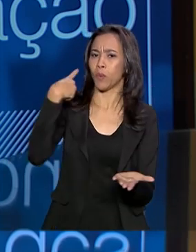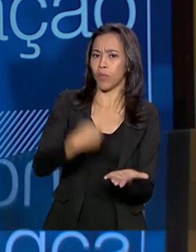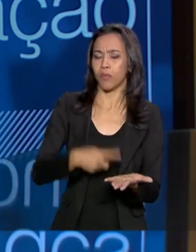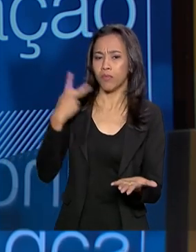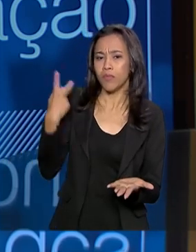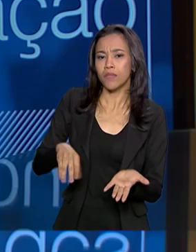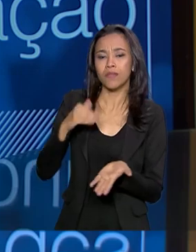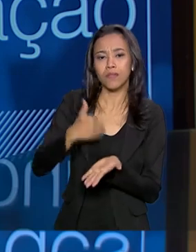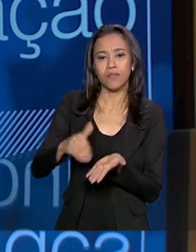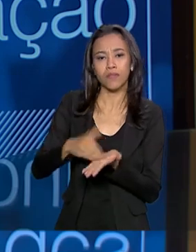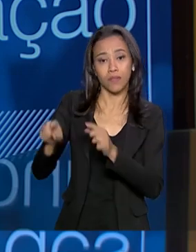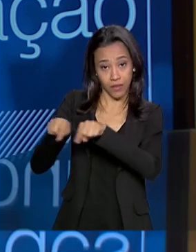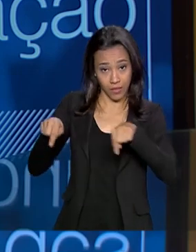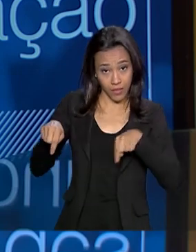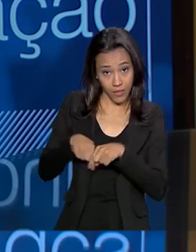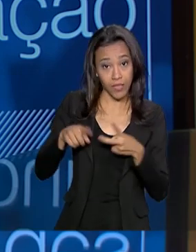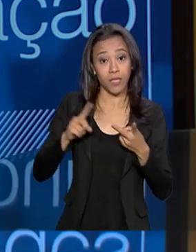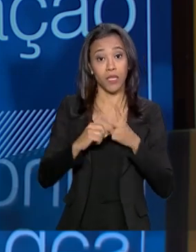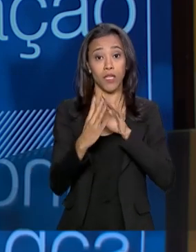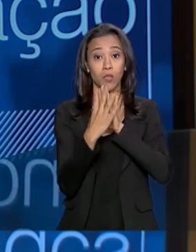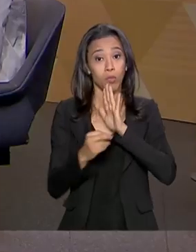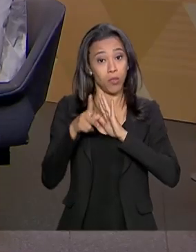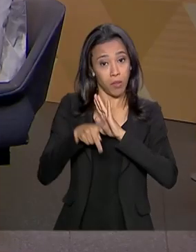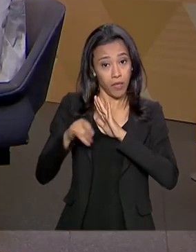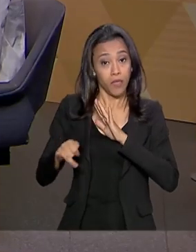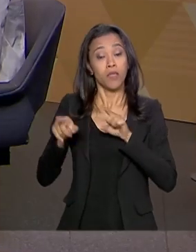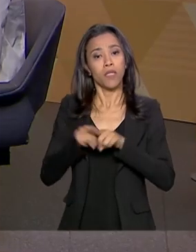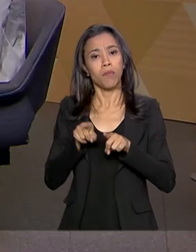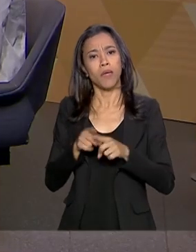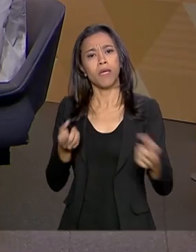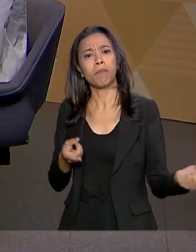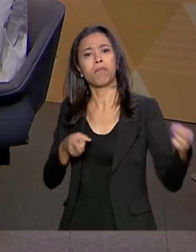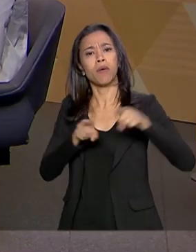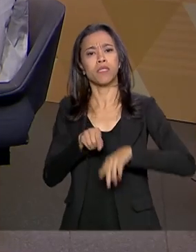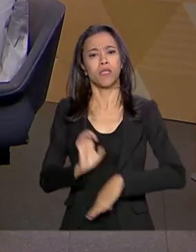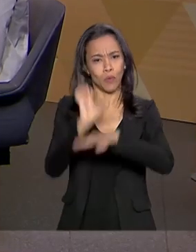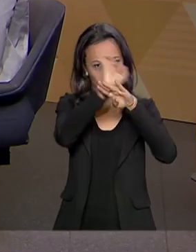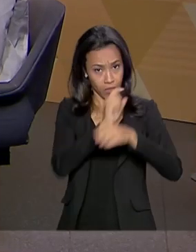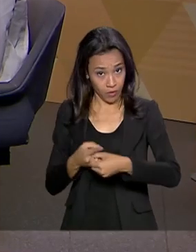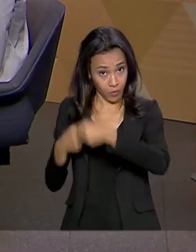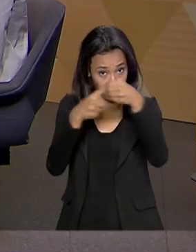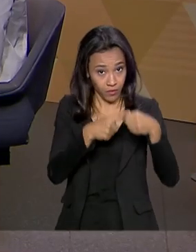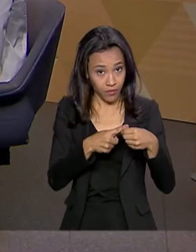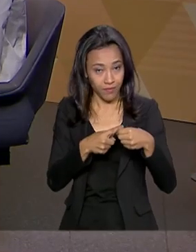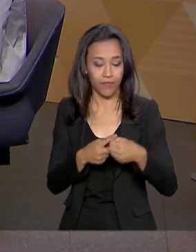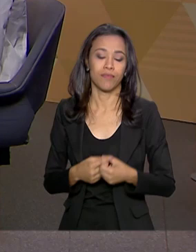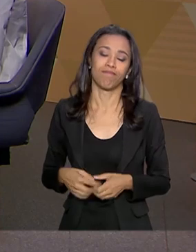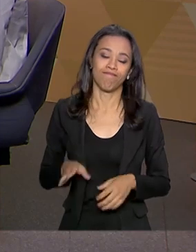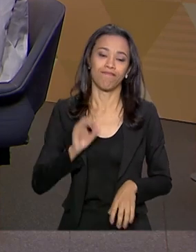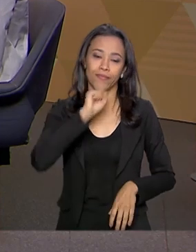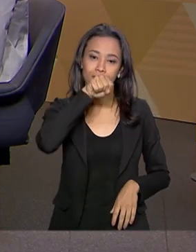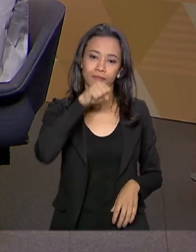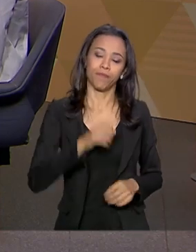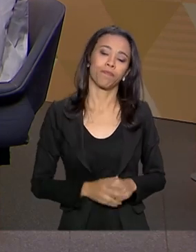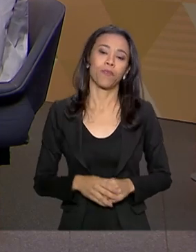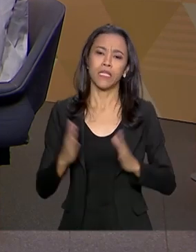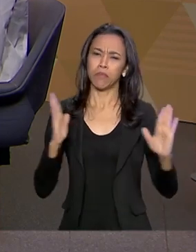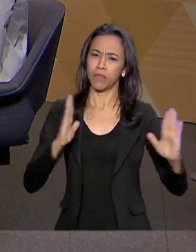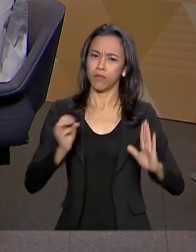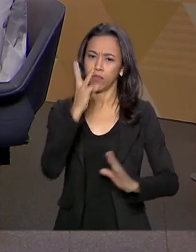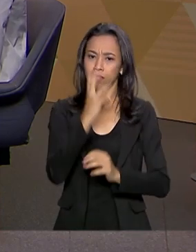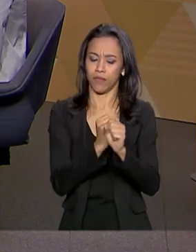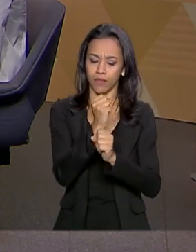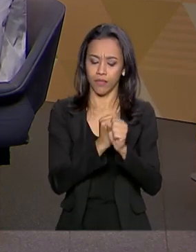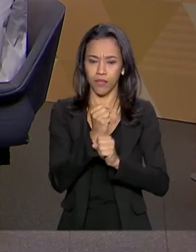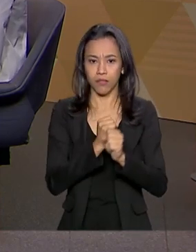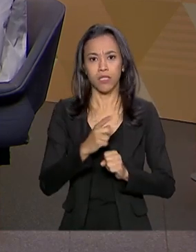PPI, incluindo estados e municípios, fazer essa parceria com estados e municípios. Acho que a gente pode dizer que ao longo desses três anos, o PPI teve um grande